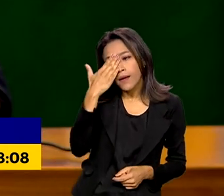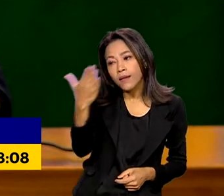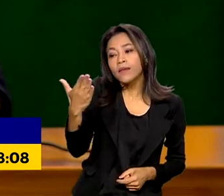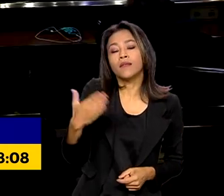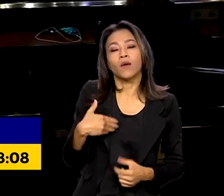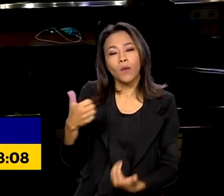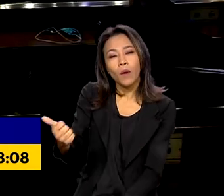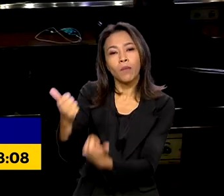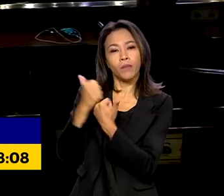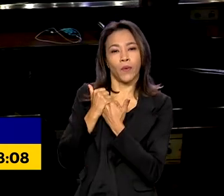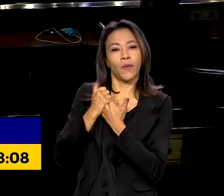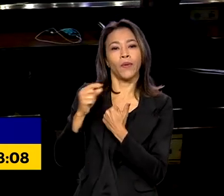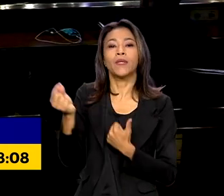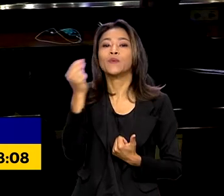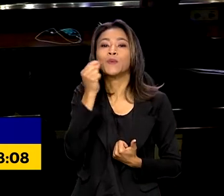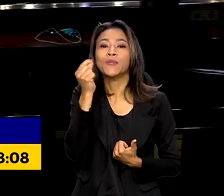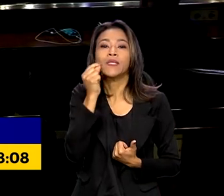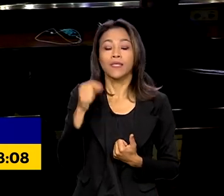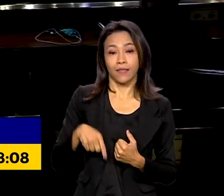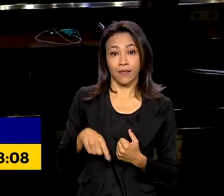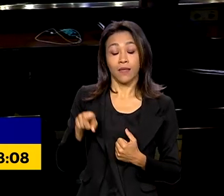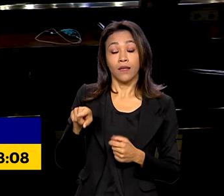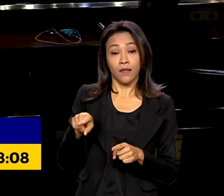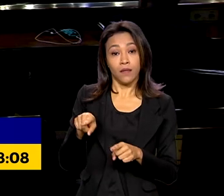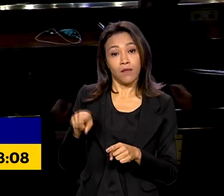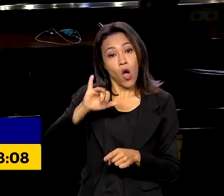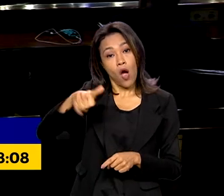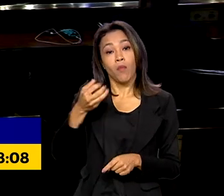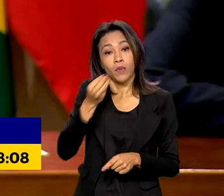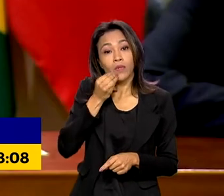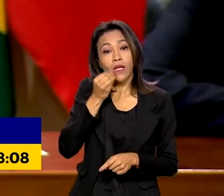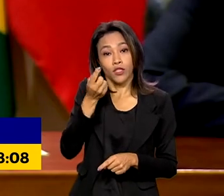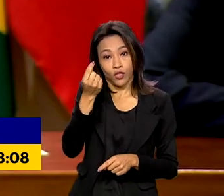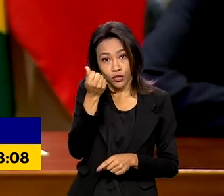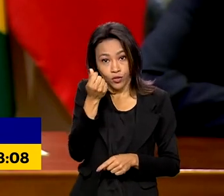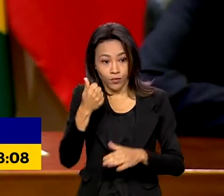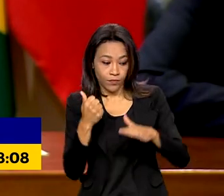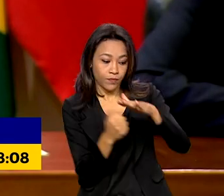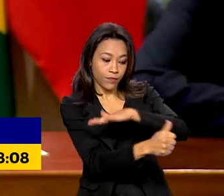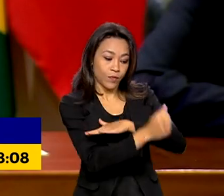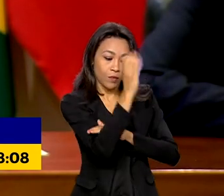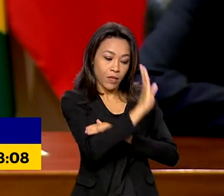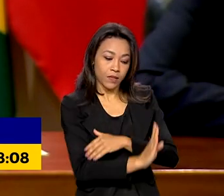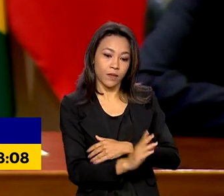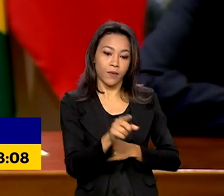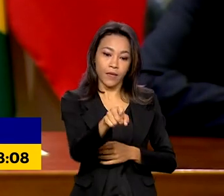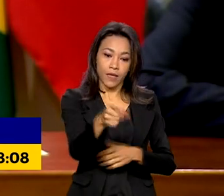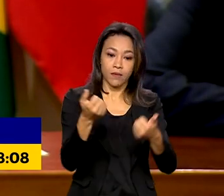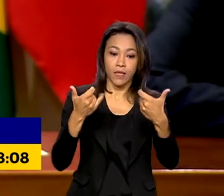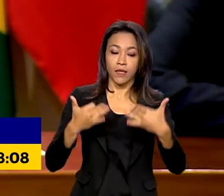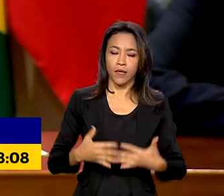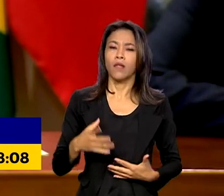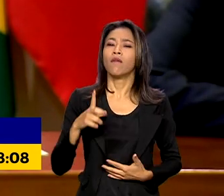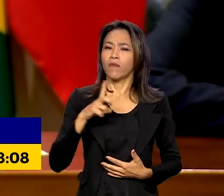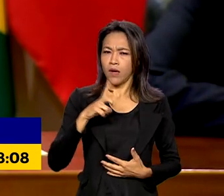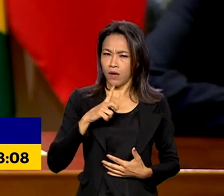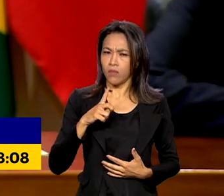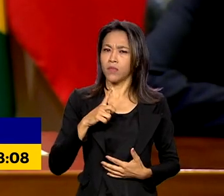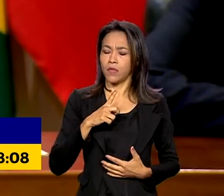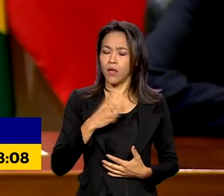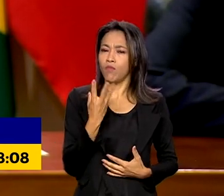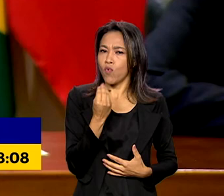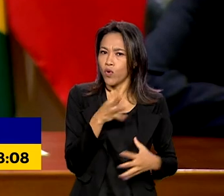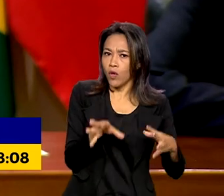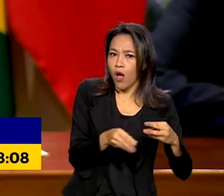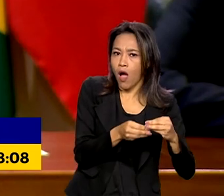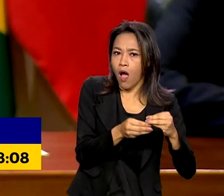apoio suíço e destacou oportunidades de investimentos no Brasil. Nós podemos ter aí muita complementariedade